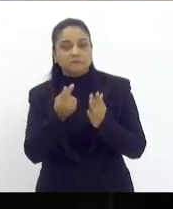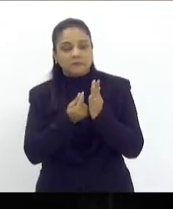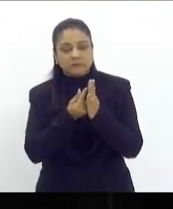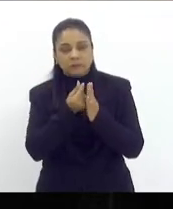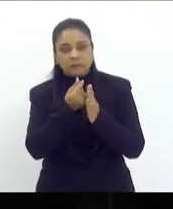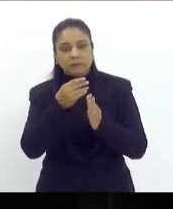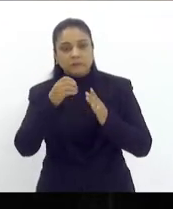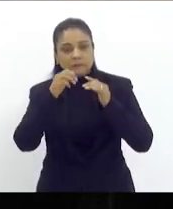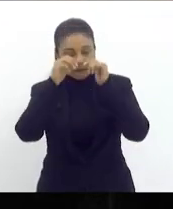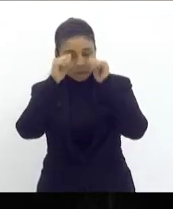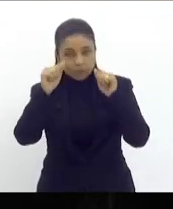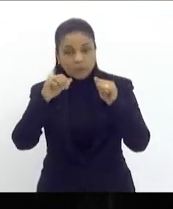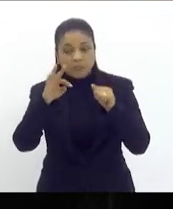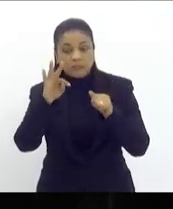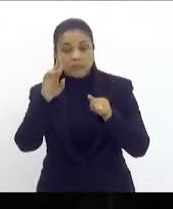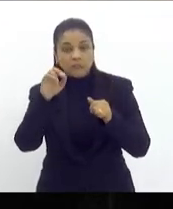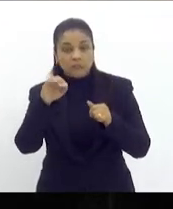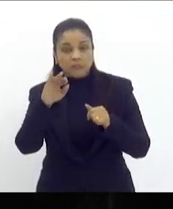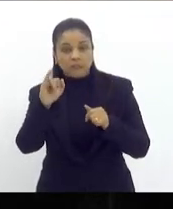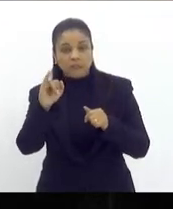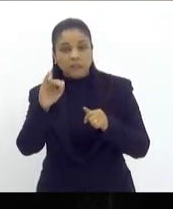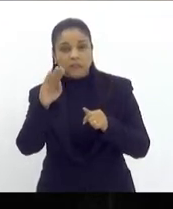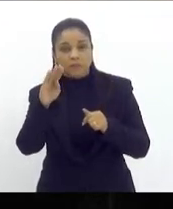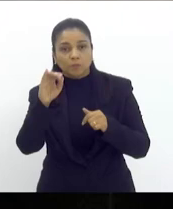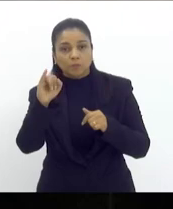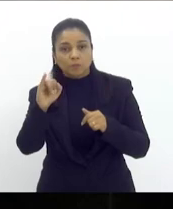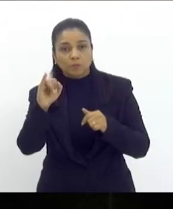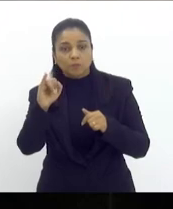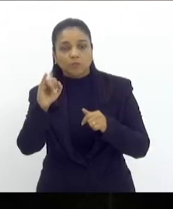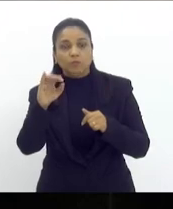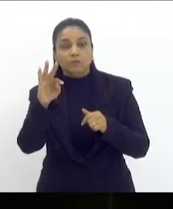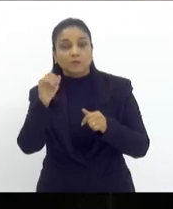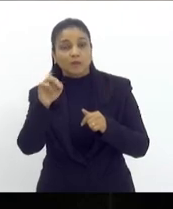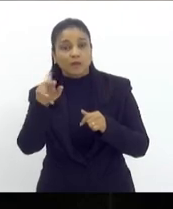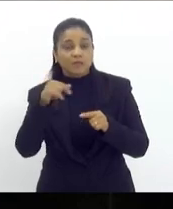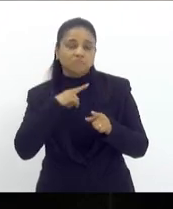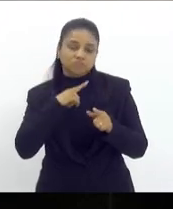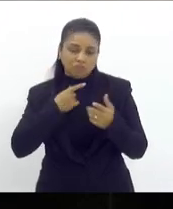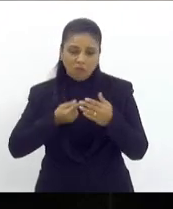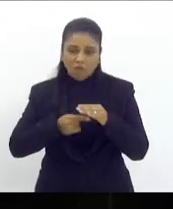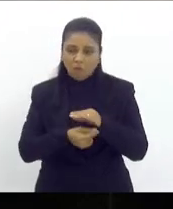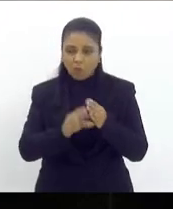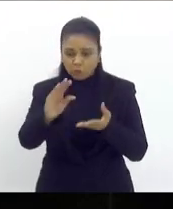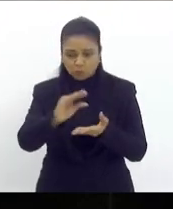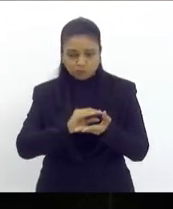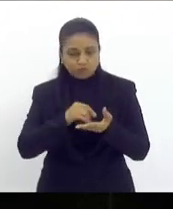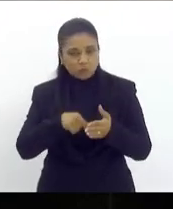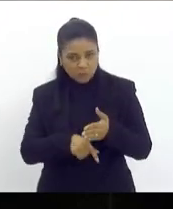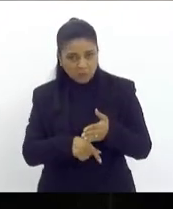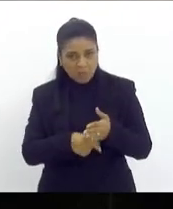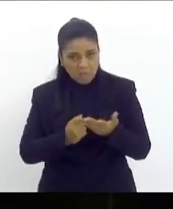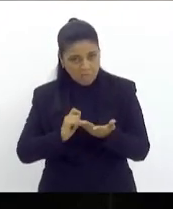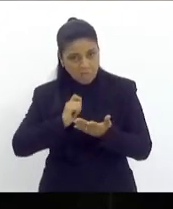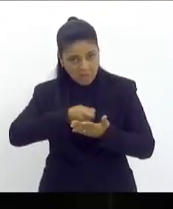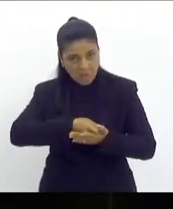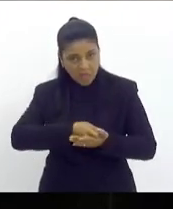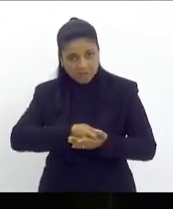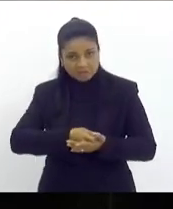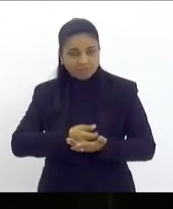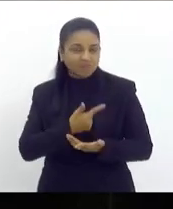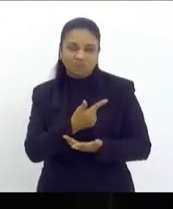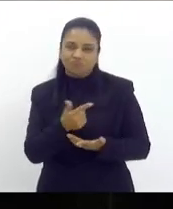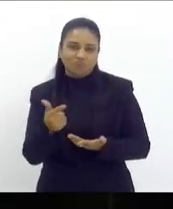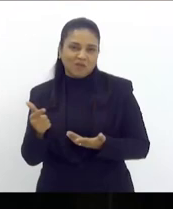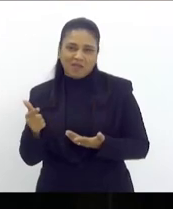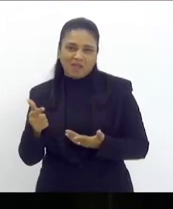lentamente seguramente terá um fundo compensatório possivelmente por uma